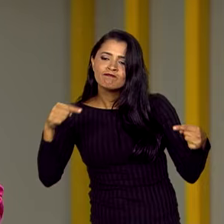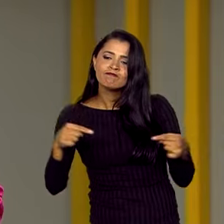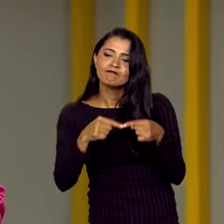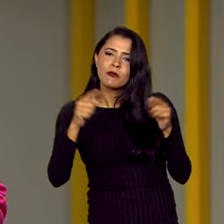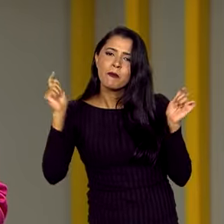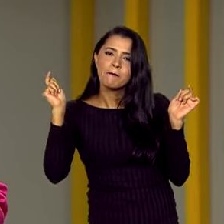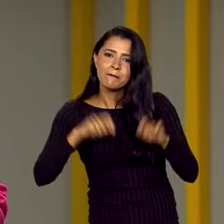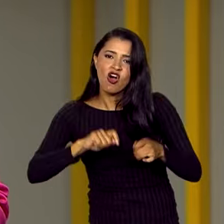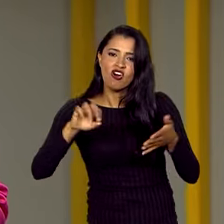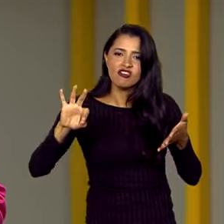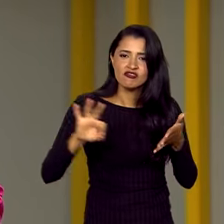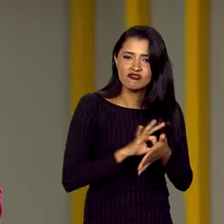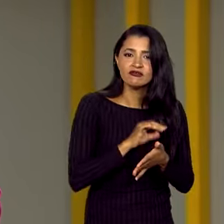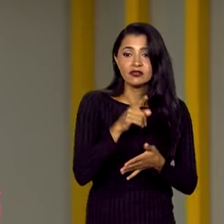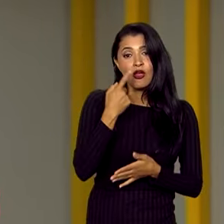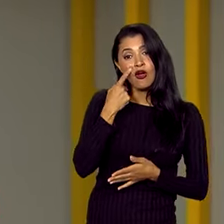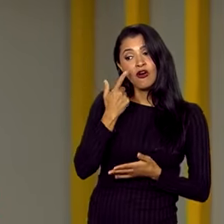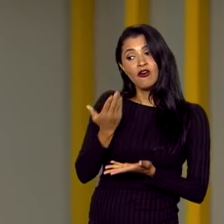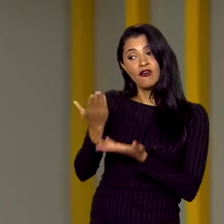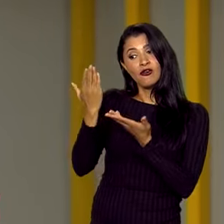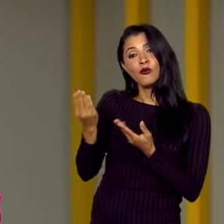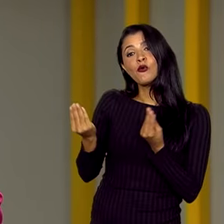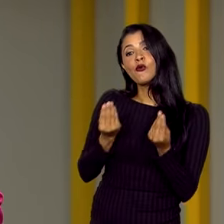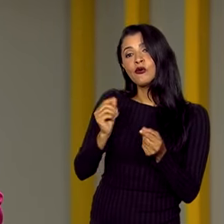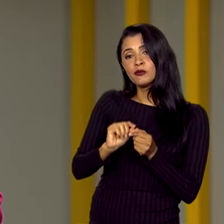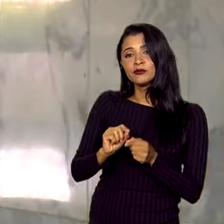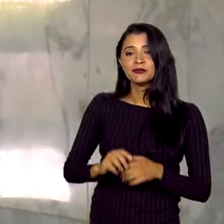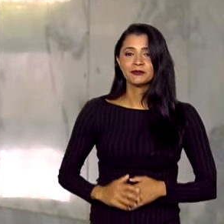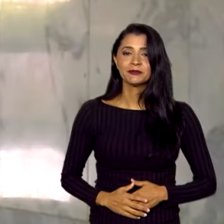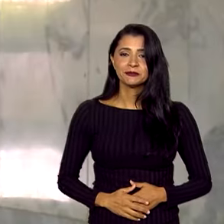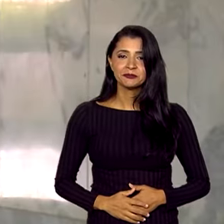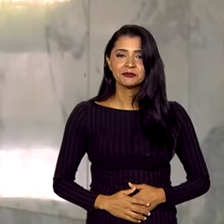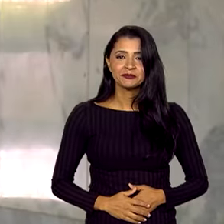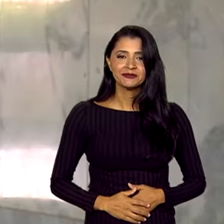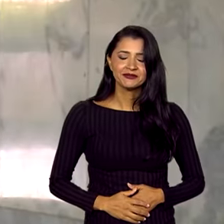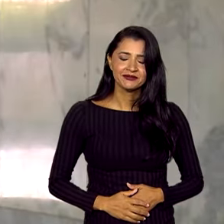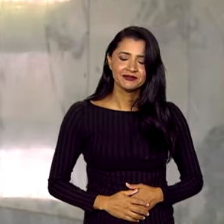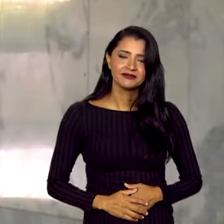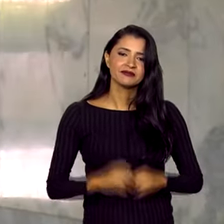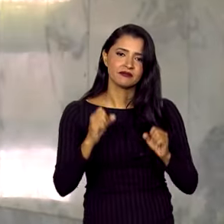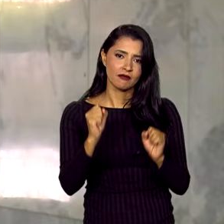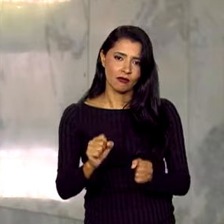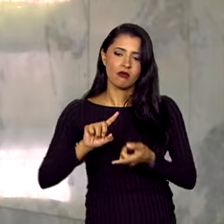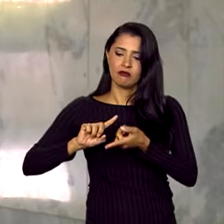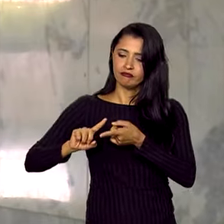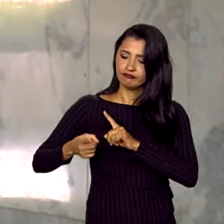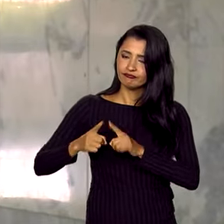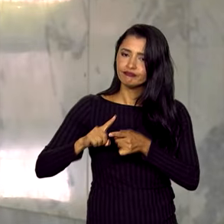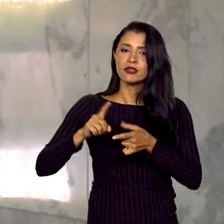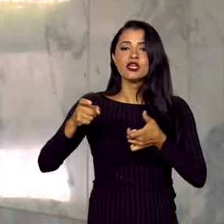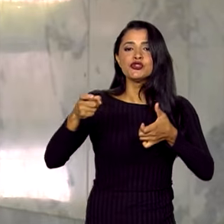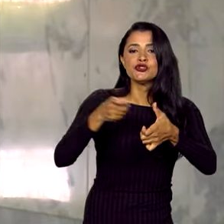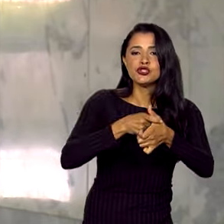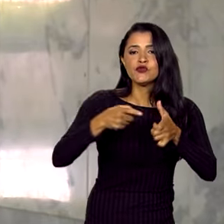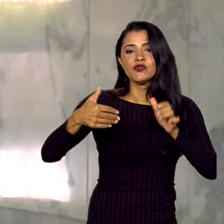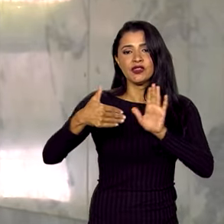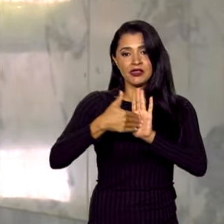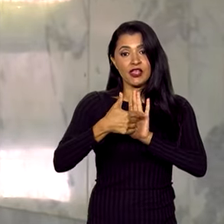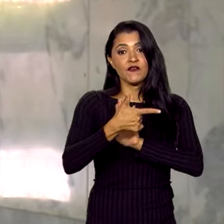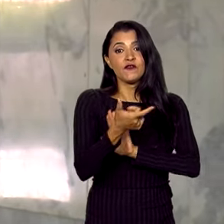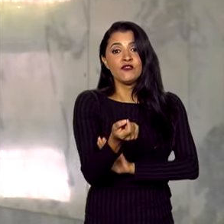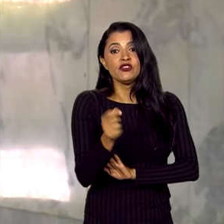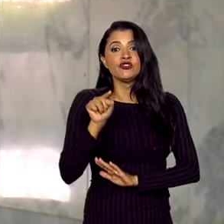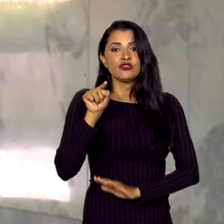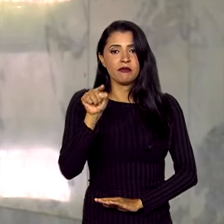pode se inscrever, confira aí como fazer. Podem ser renegociadas as dívidas de até 20 mil